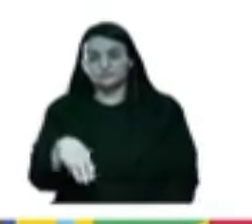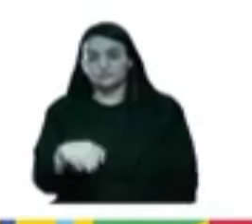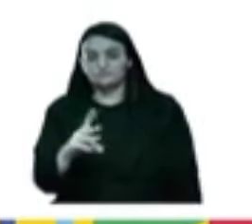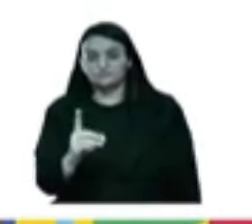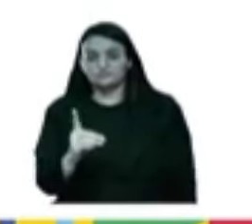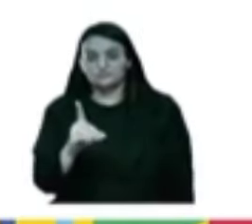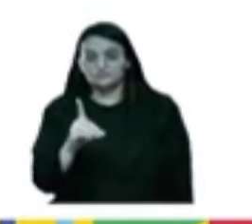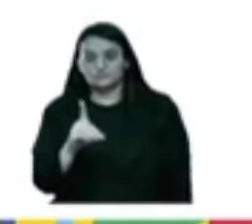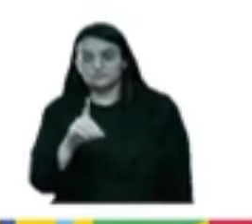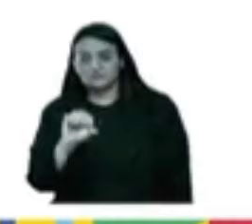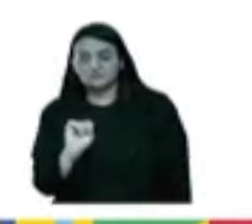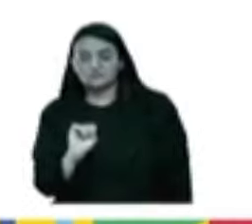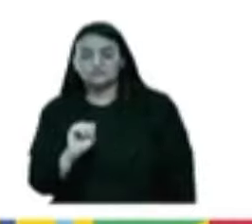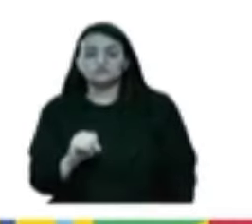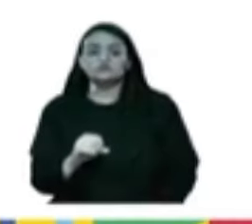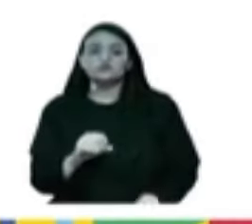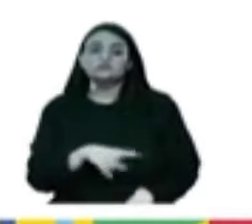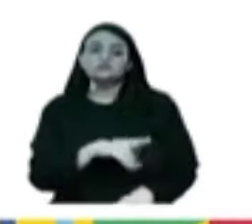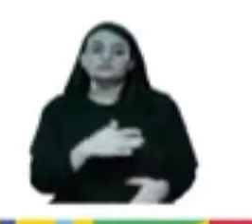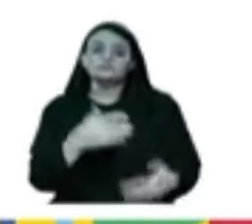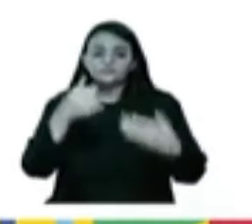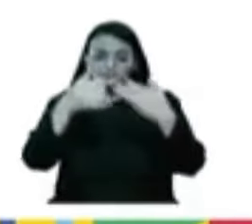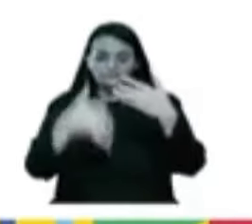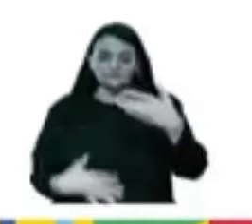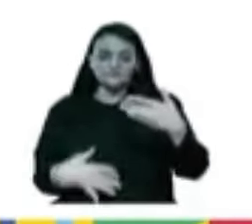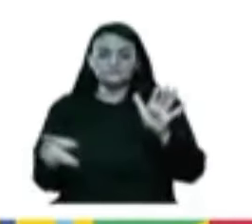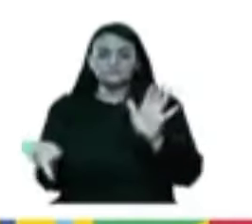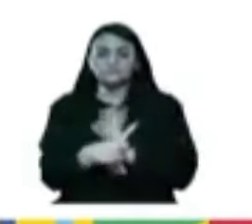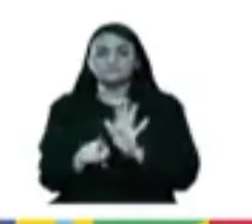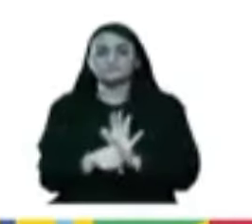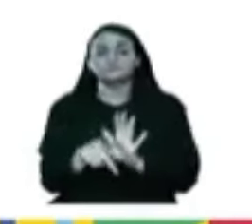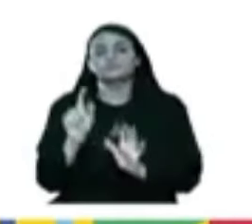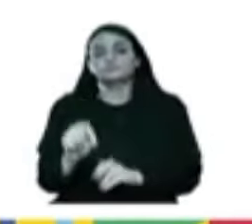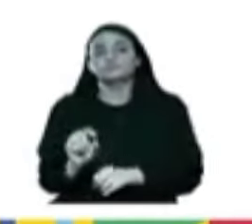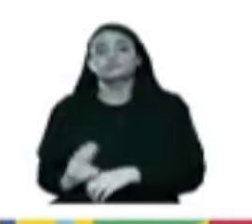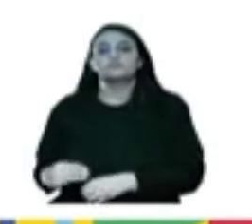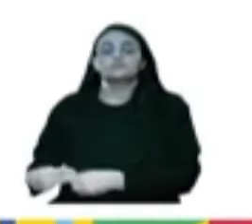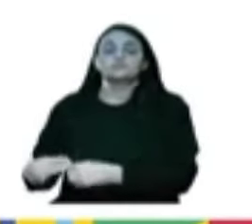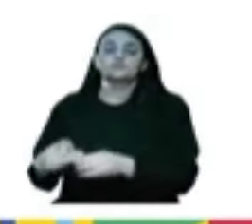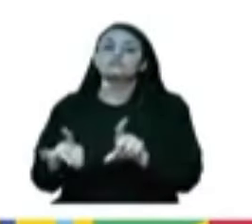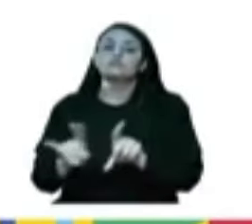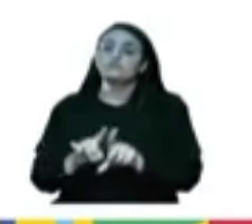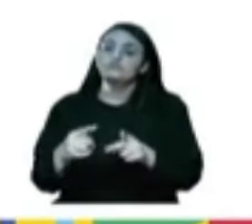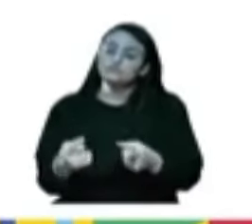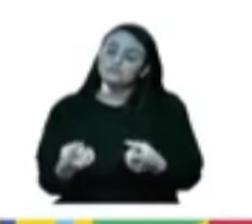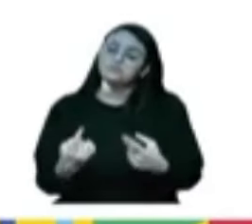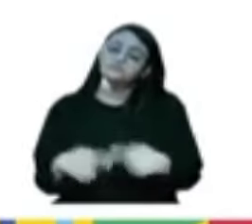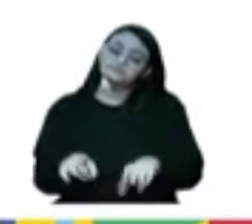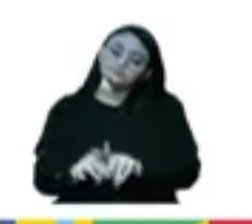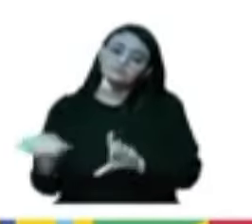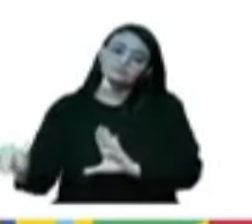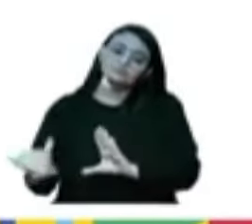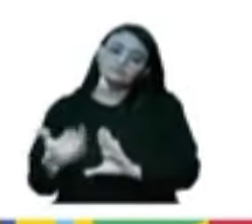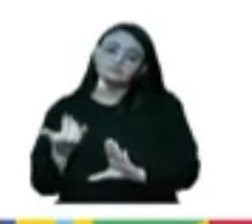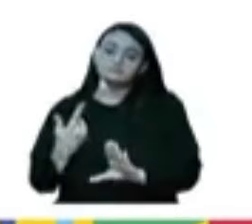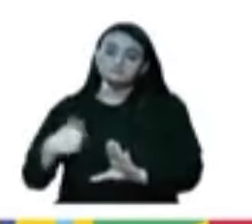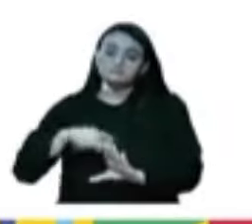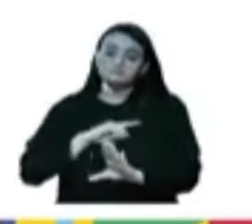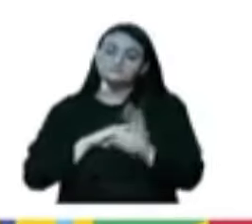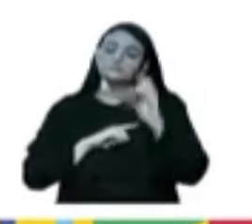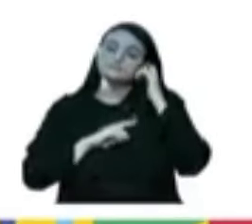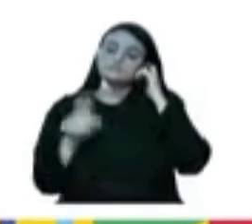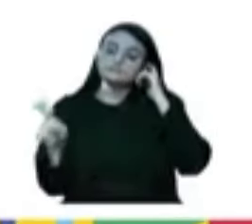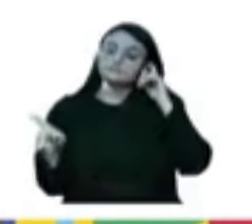municípios, ou também você pode encaminhar para nós, via o protocolo digital do